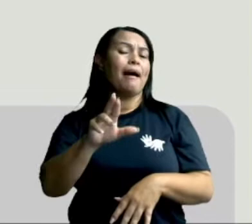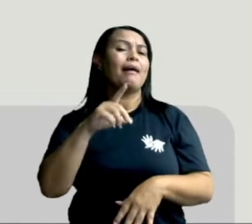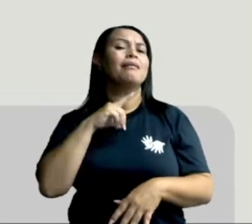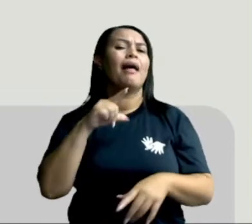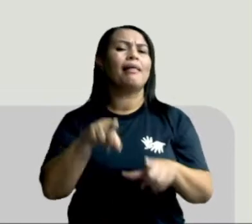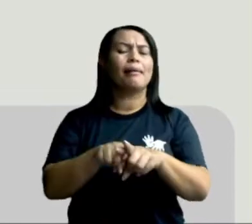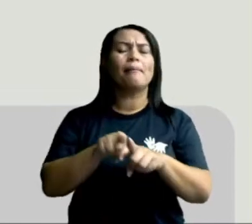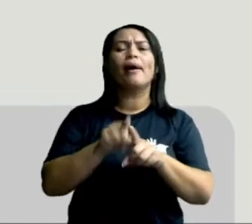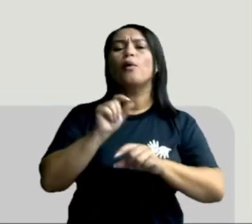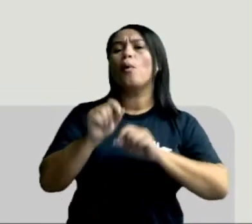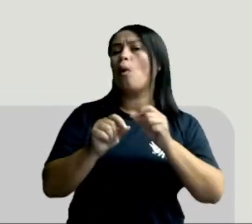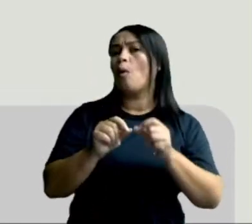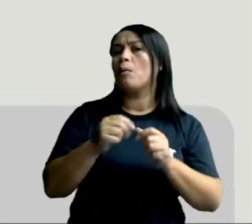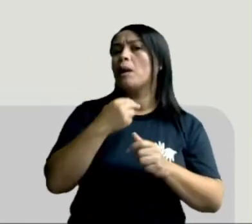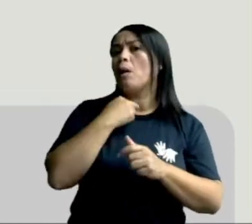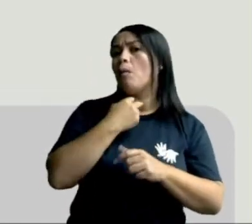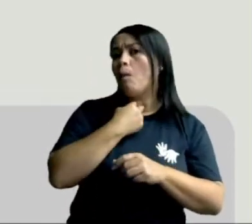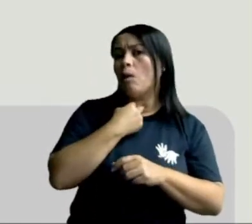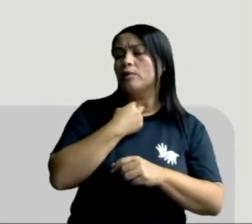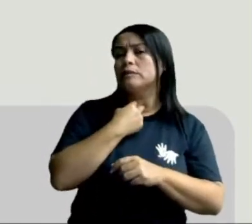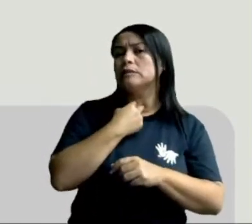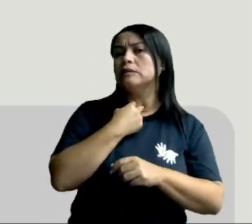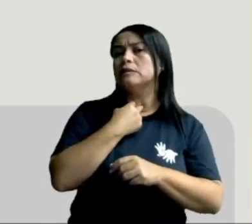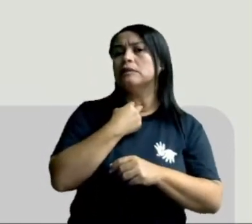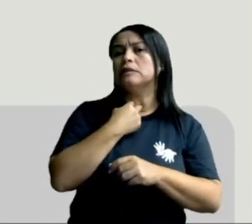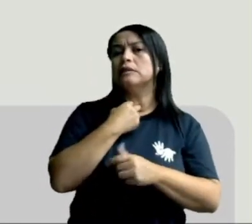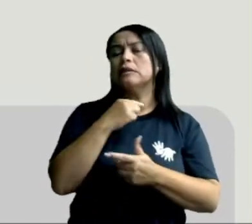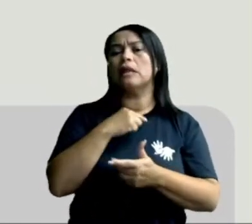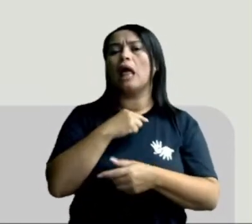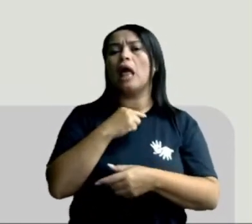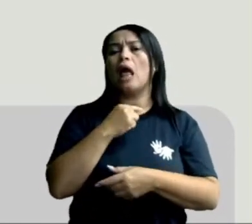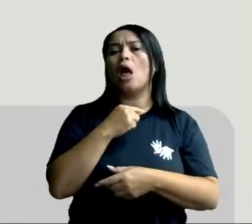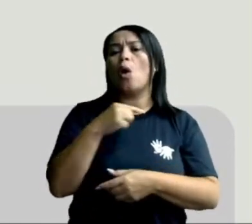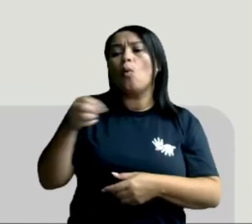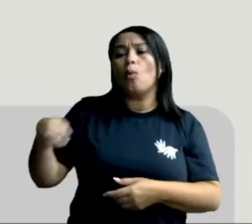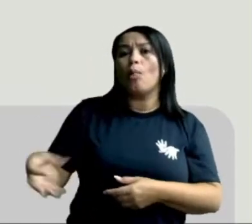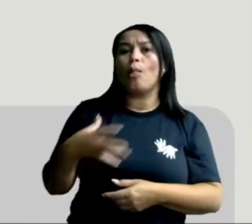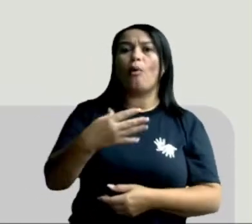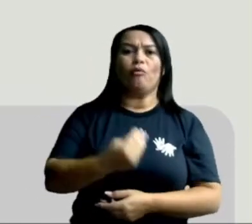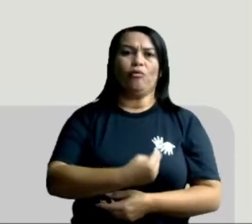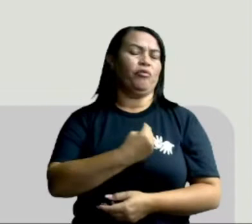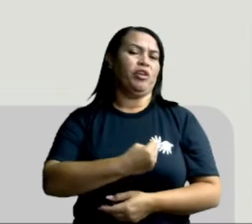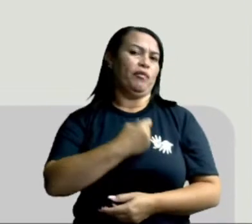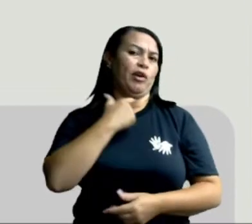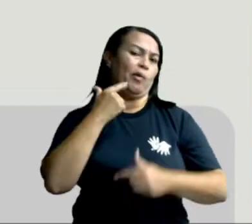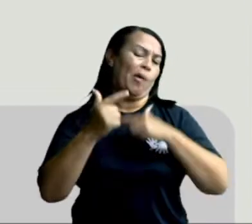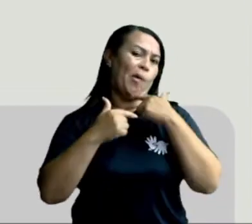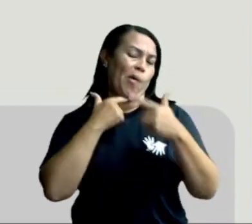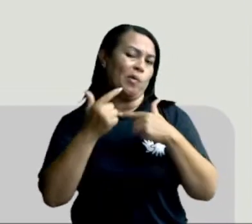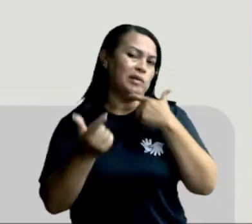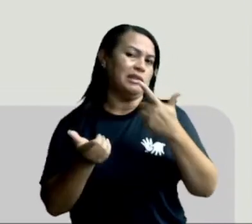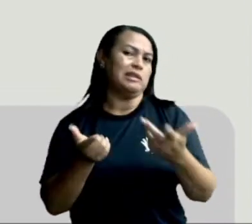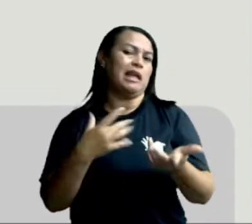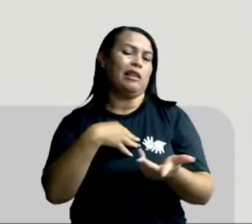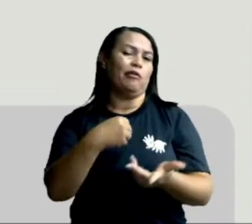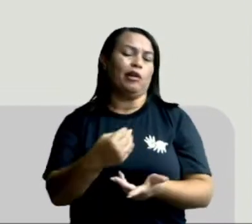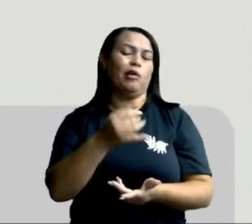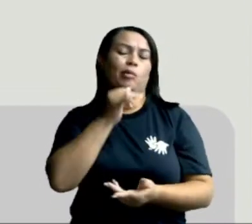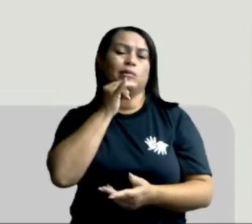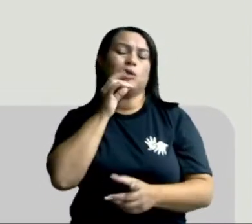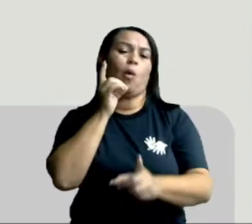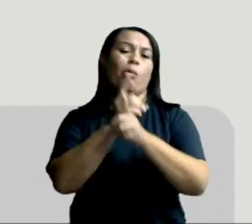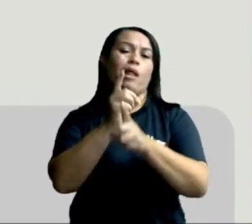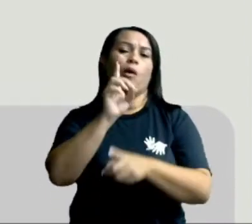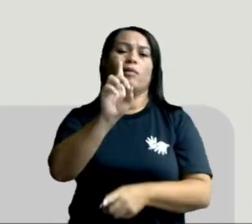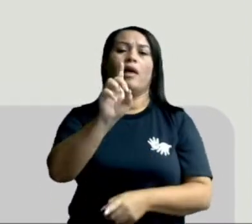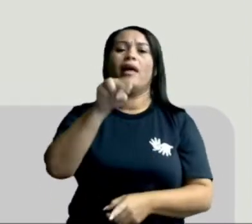mumificado em âmbar, não pode gerar um novo ser vivo, ou se você encontra um DNA de um